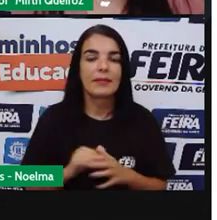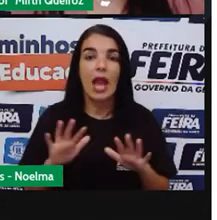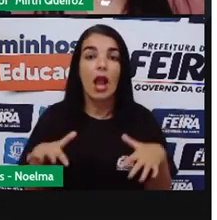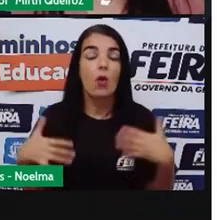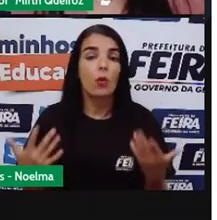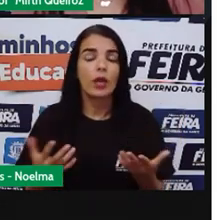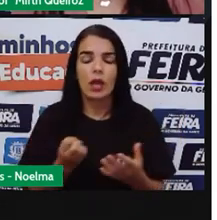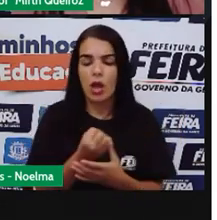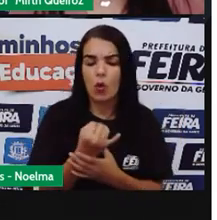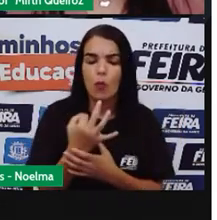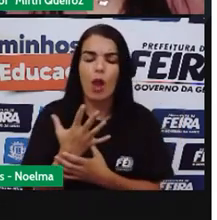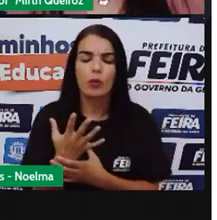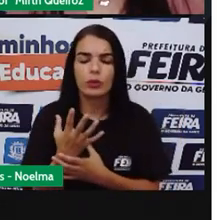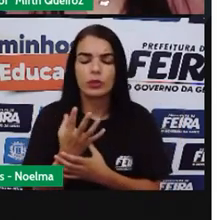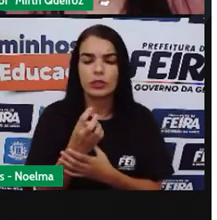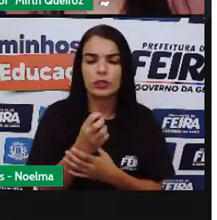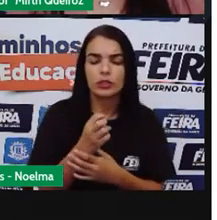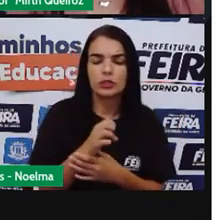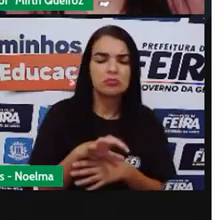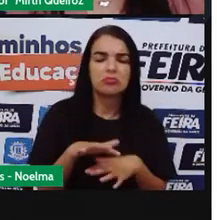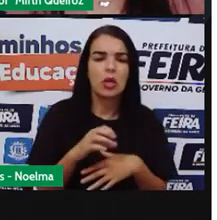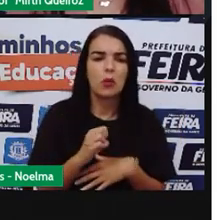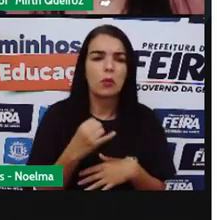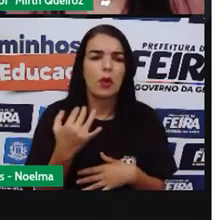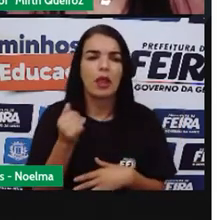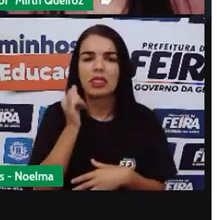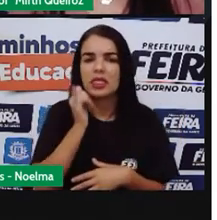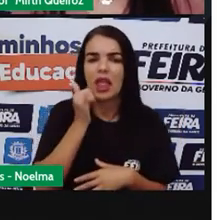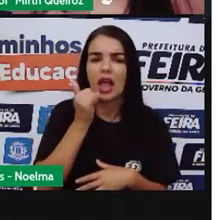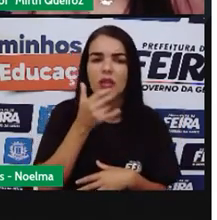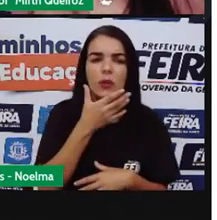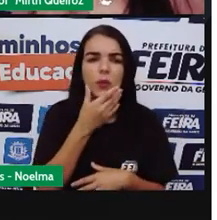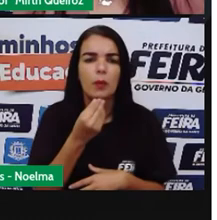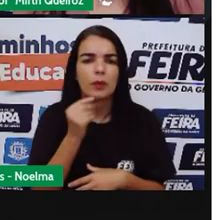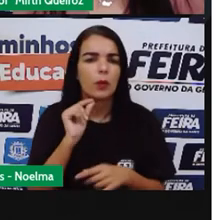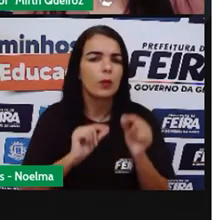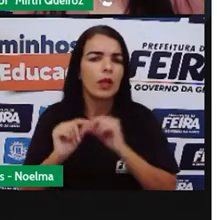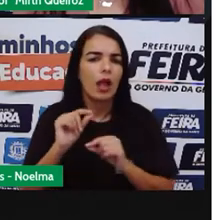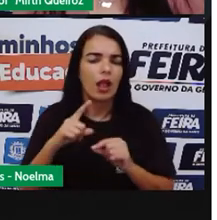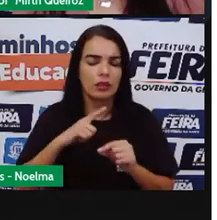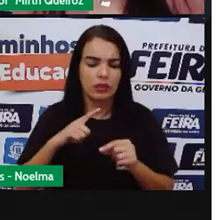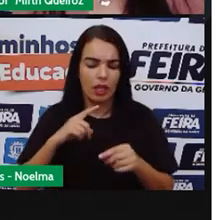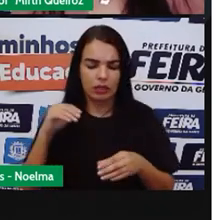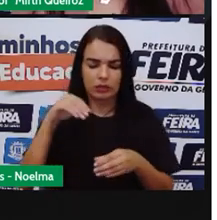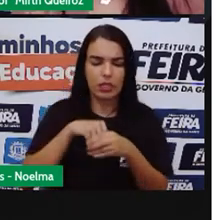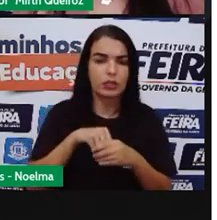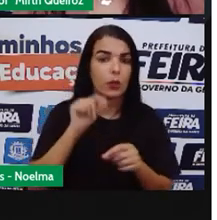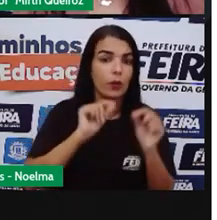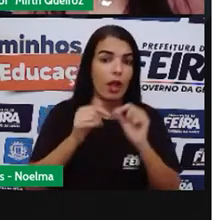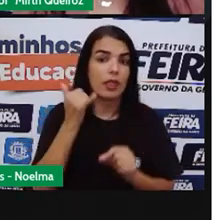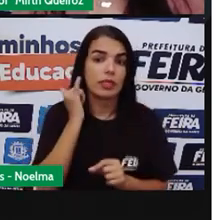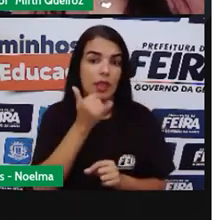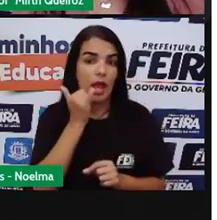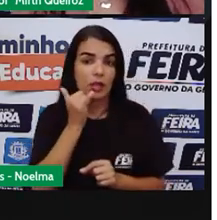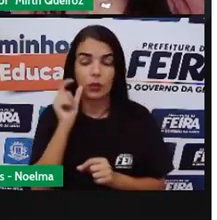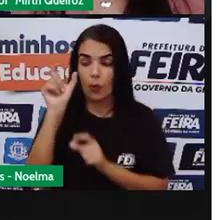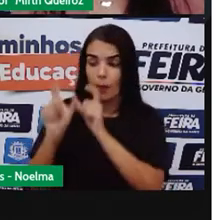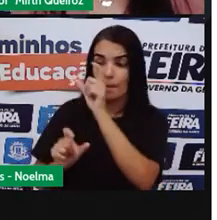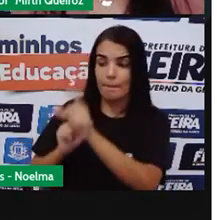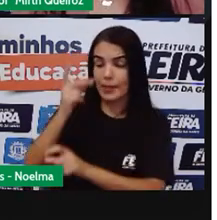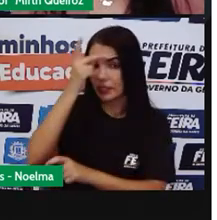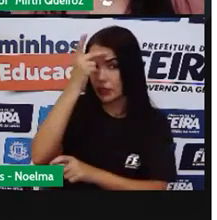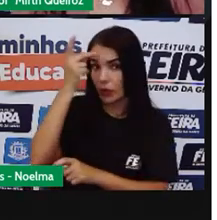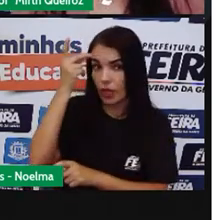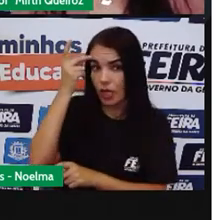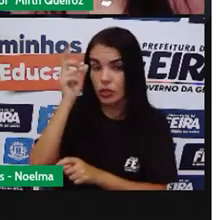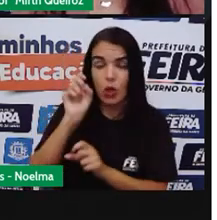narrador temos aí na crônica Emergência? Ele é um narrador personagem? Ou ele é um narrador